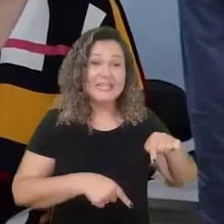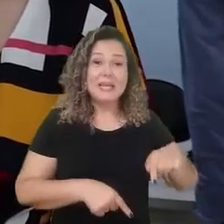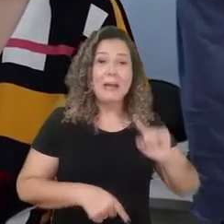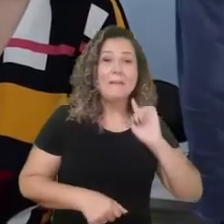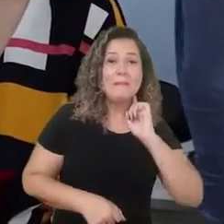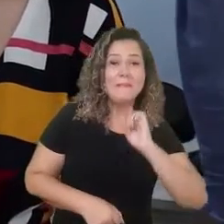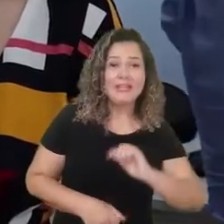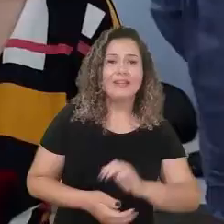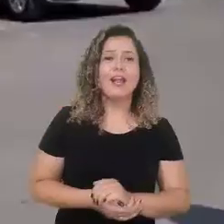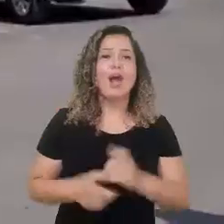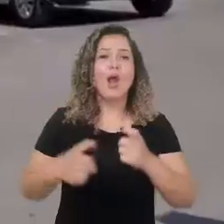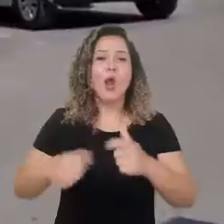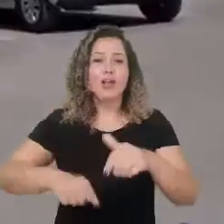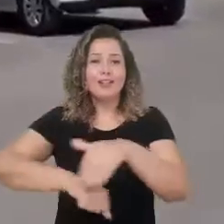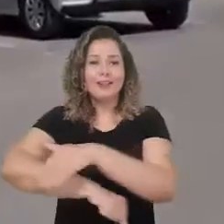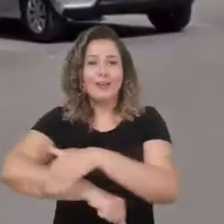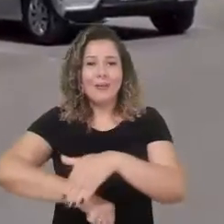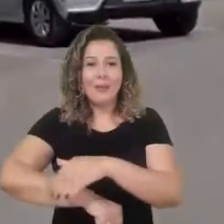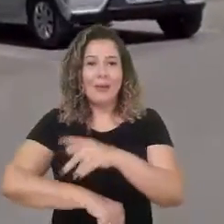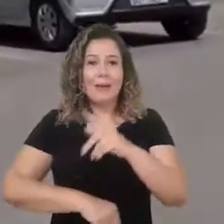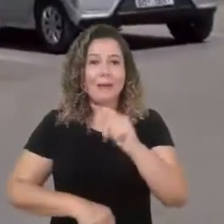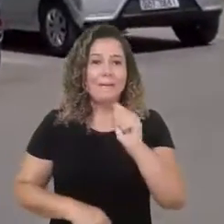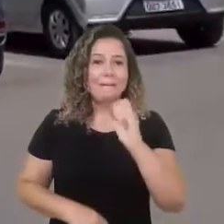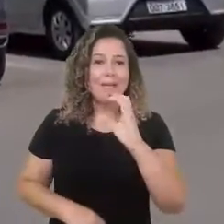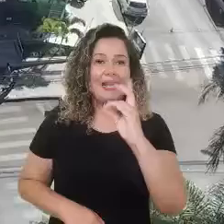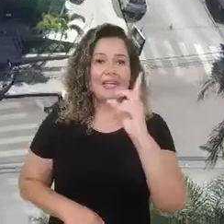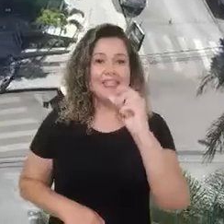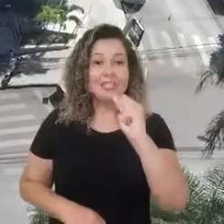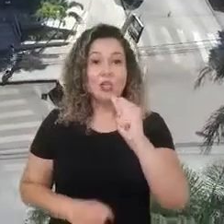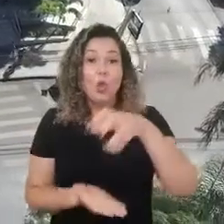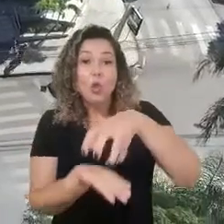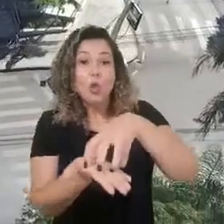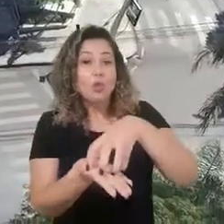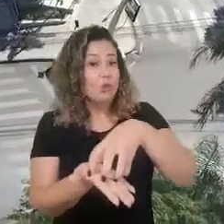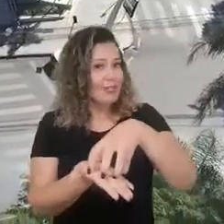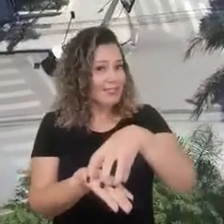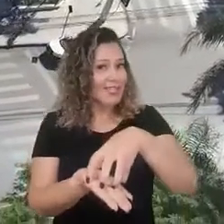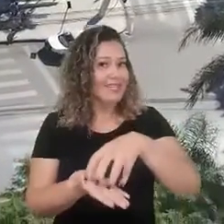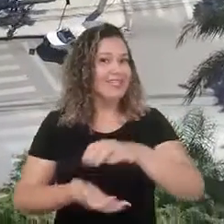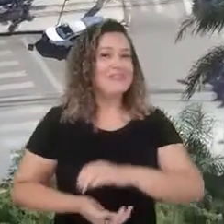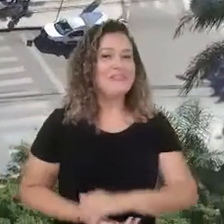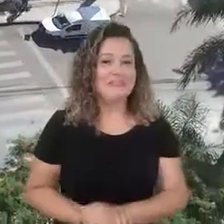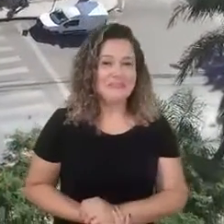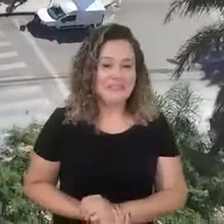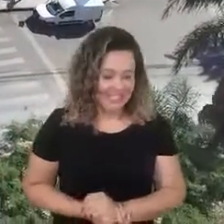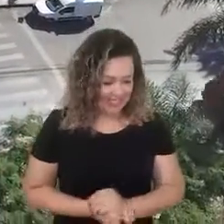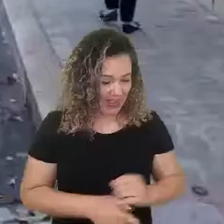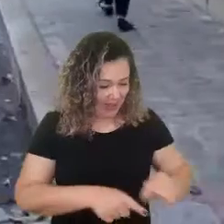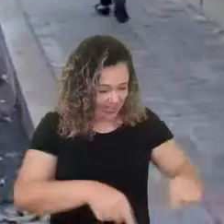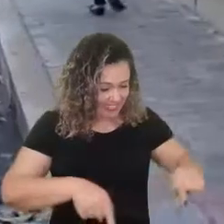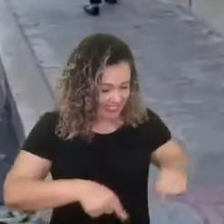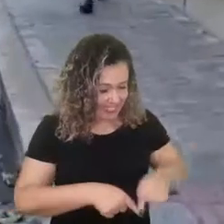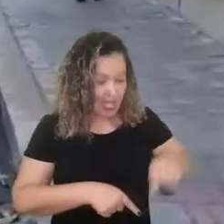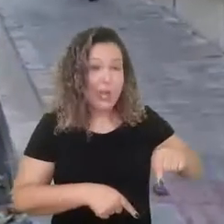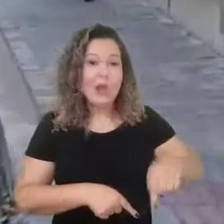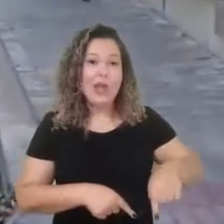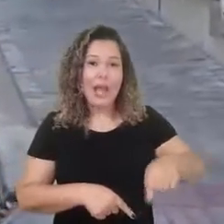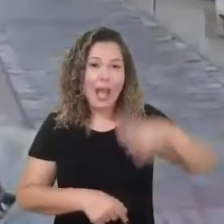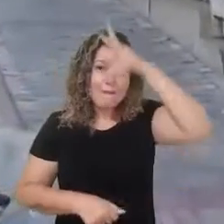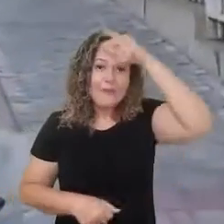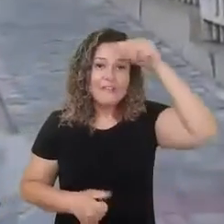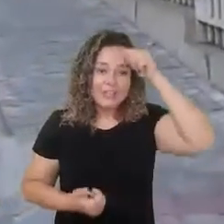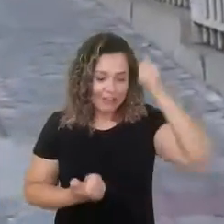meios através dos nossos serviços. A sala mineira do empreendedor funciona na rua Plácio de Castro, 131 Centro.